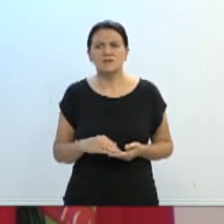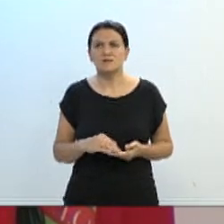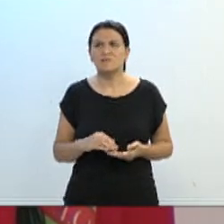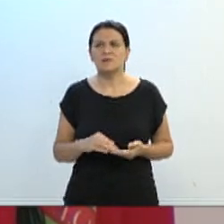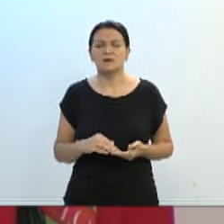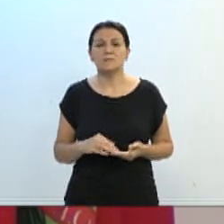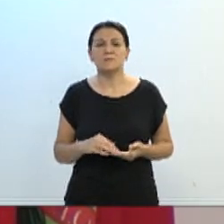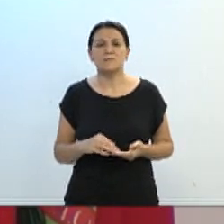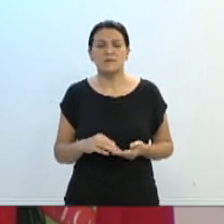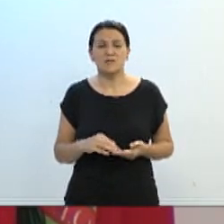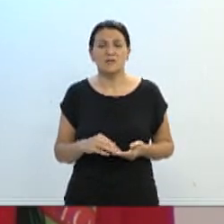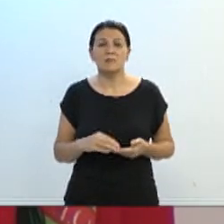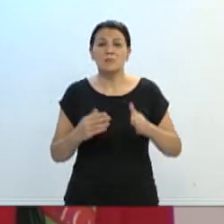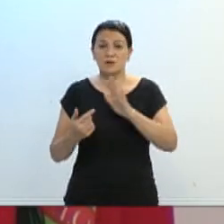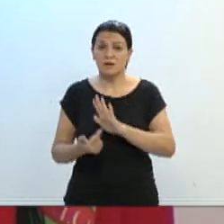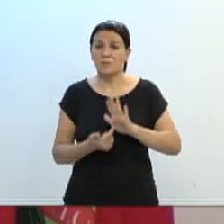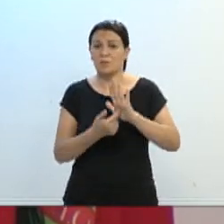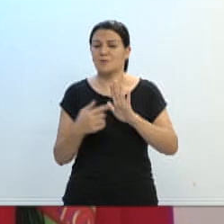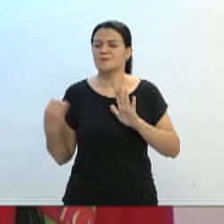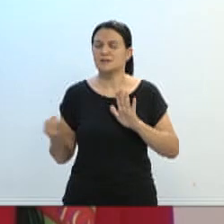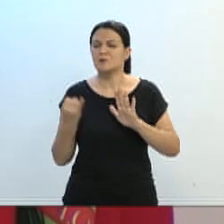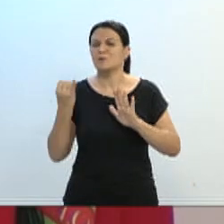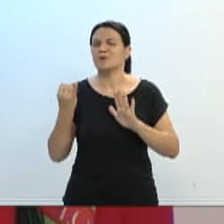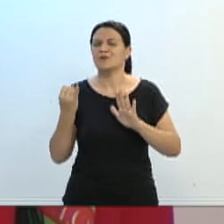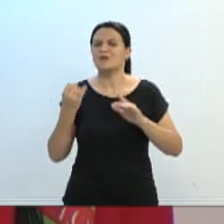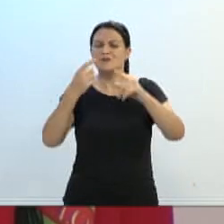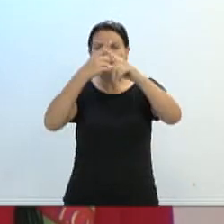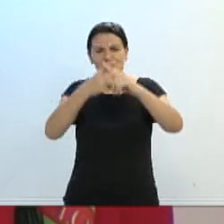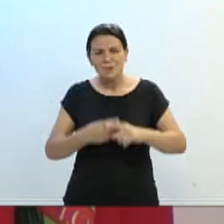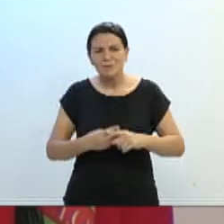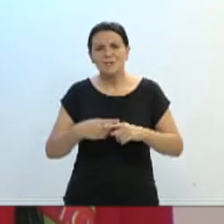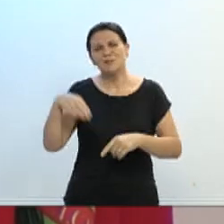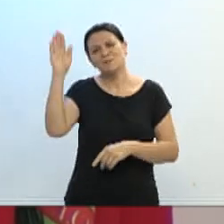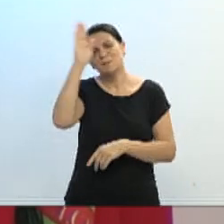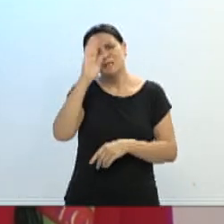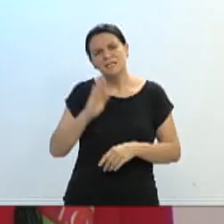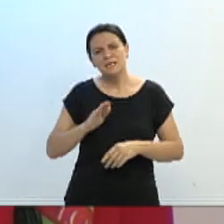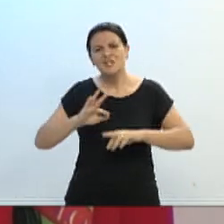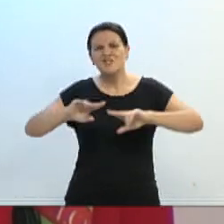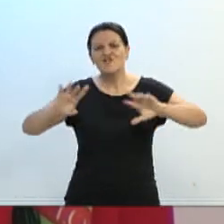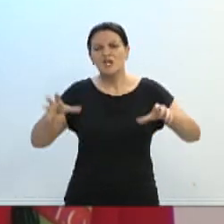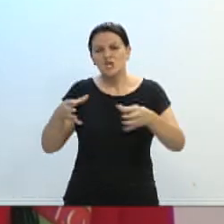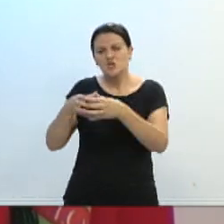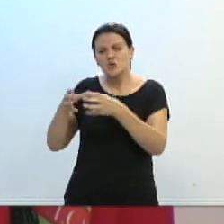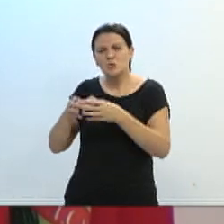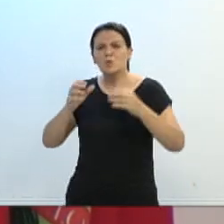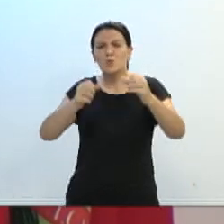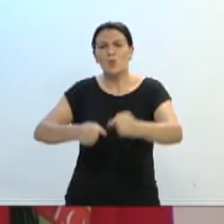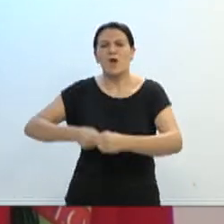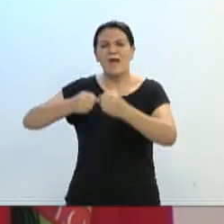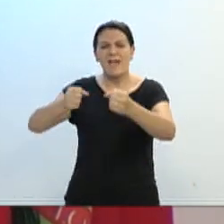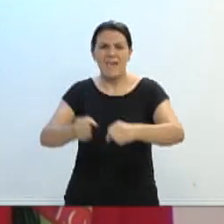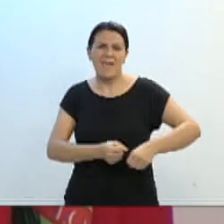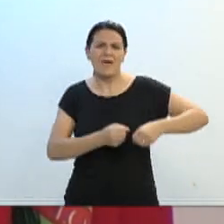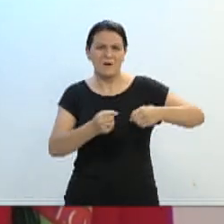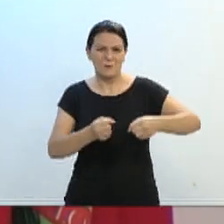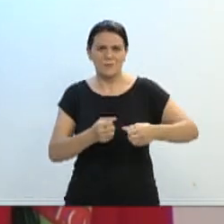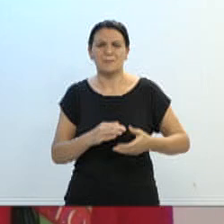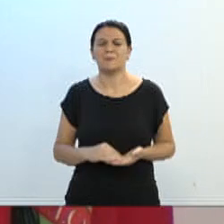tivemos aí nessa etapa do Campeonato Brasileiro Interclubes de Remo. Gostaria também